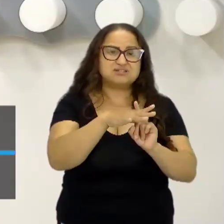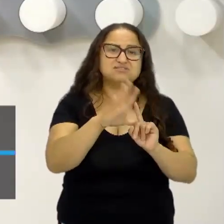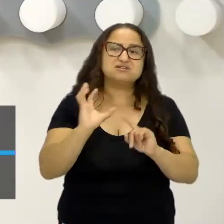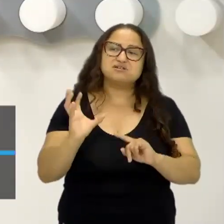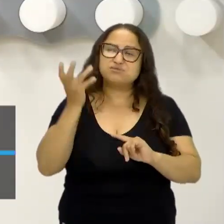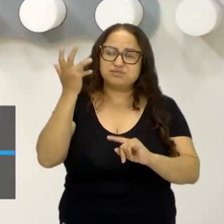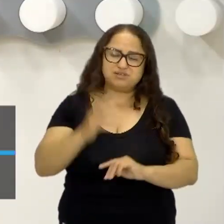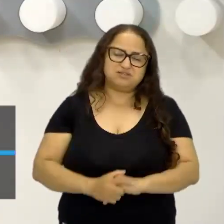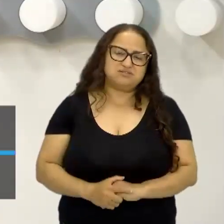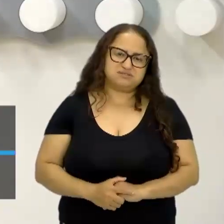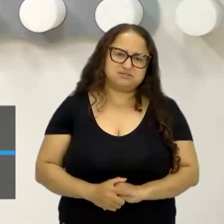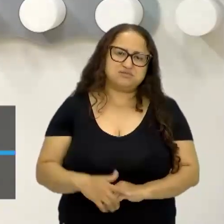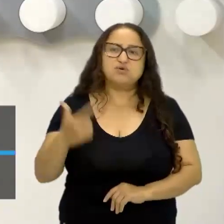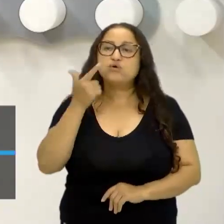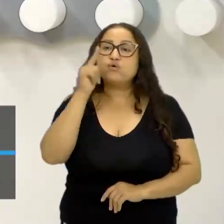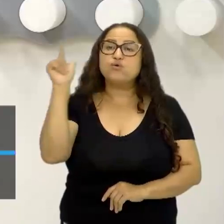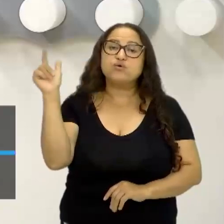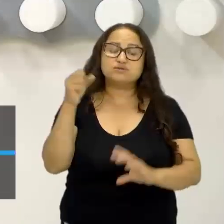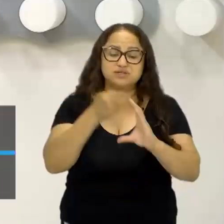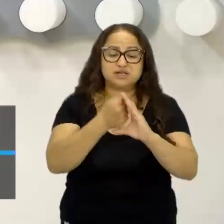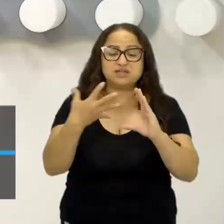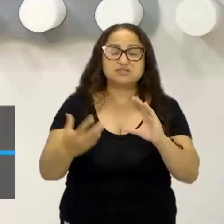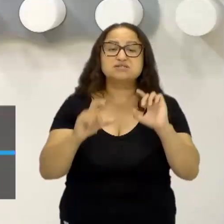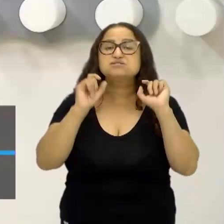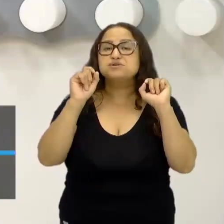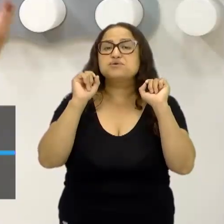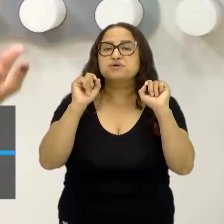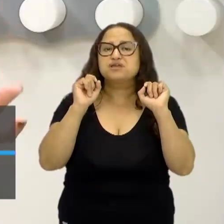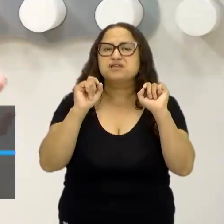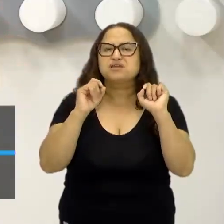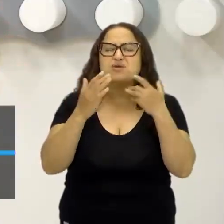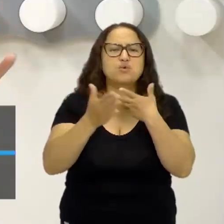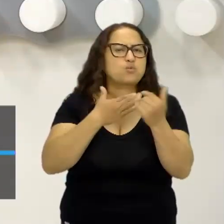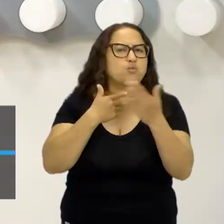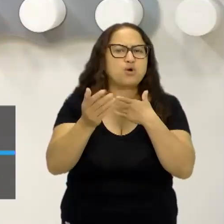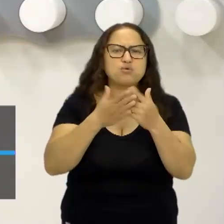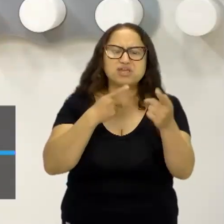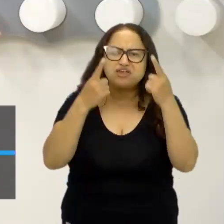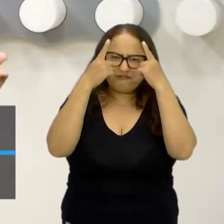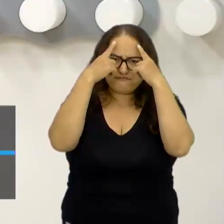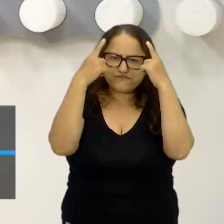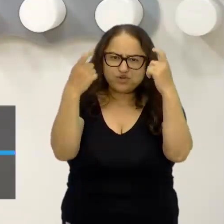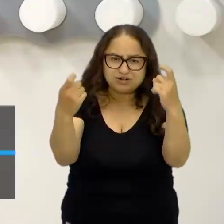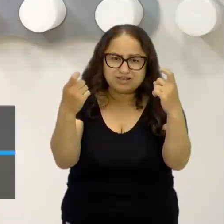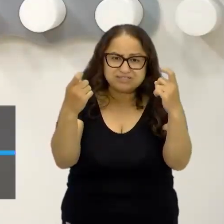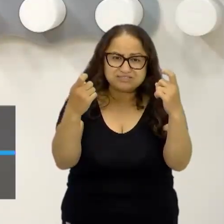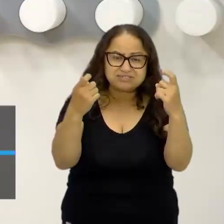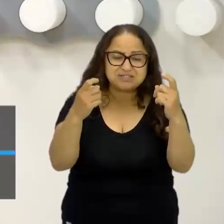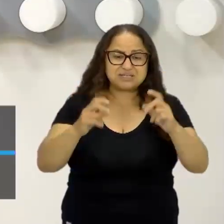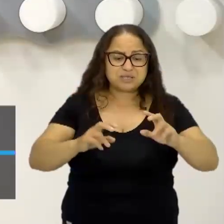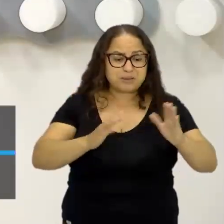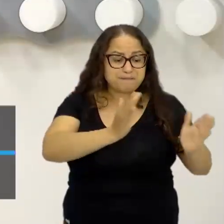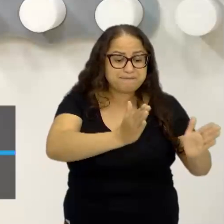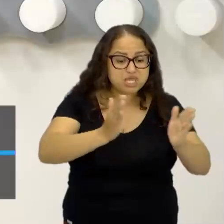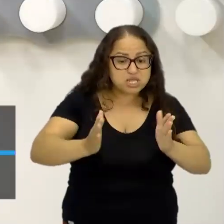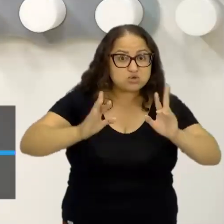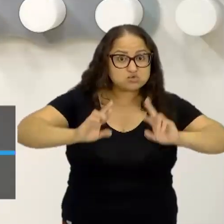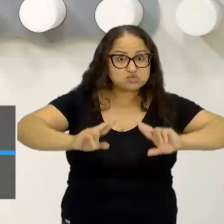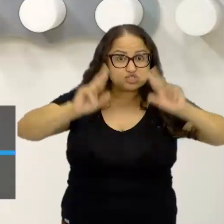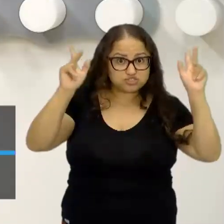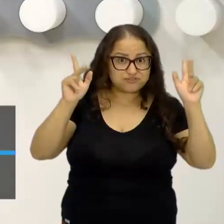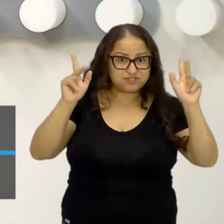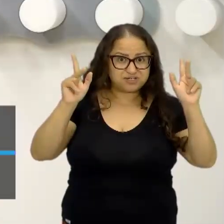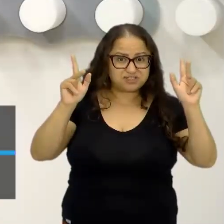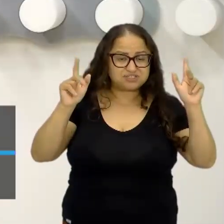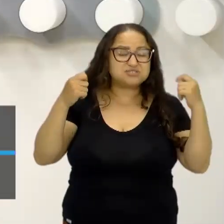Um outro ponto é, toda violência, em diferentes épocas, e isso vai se transformando, ela exige uma